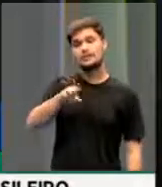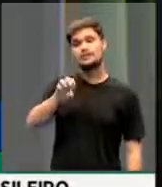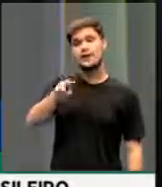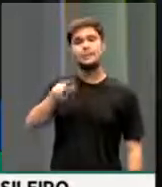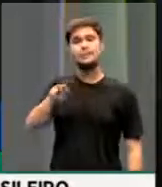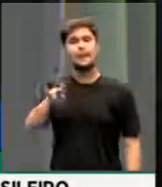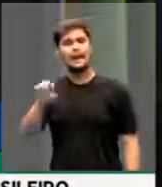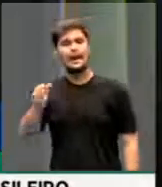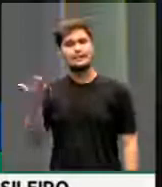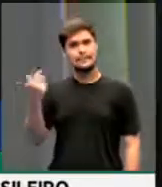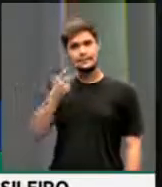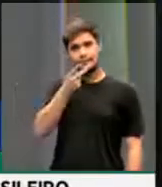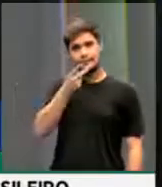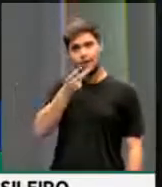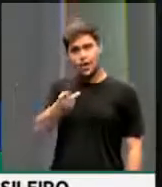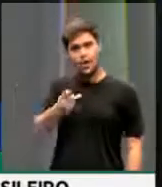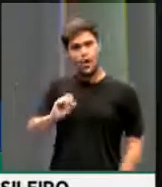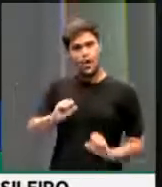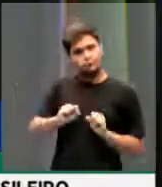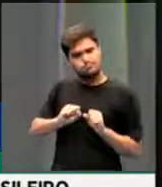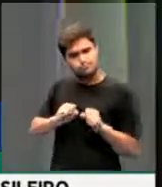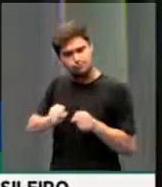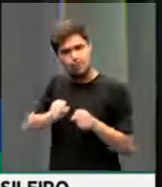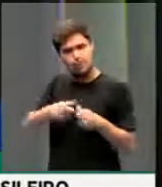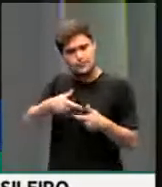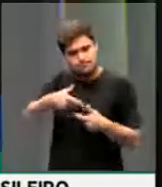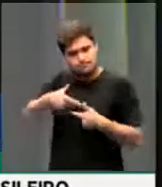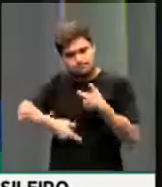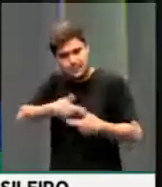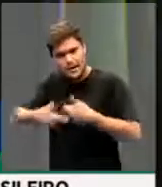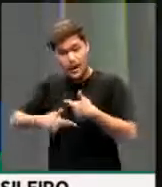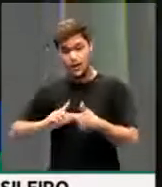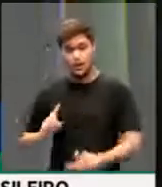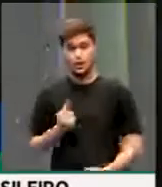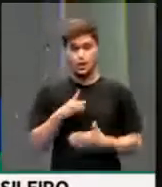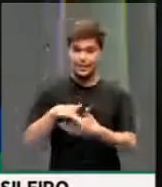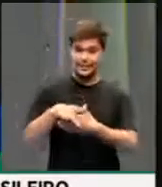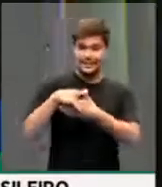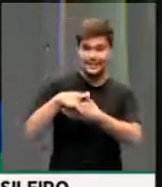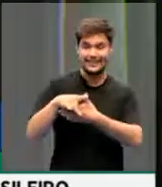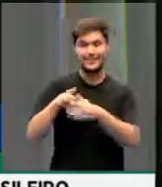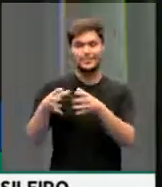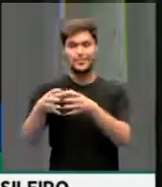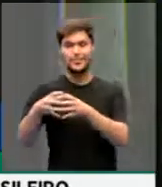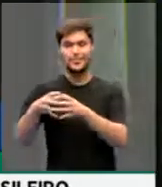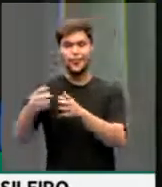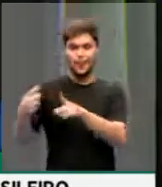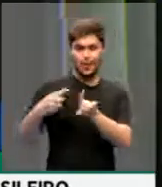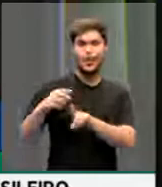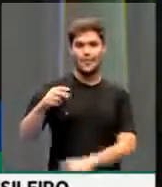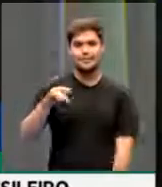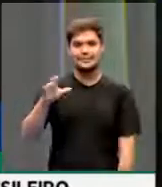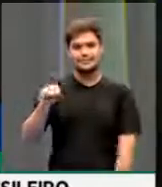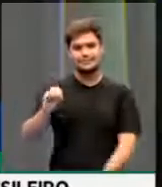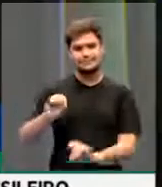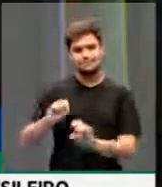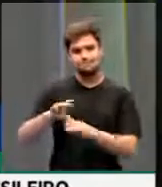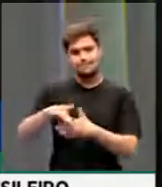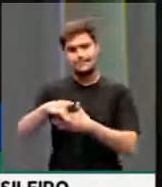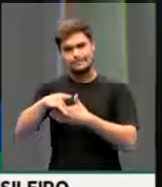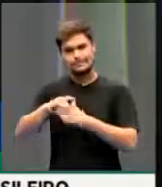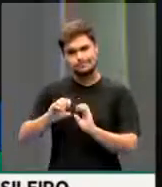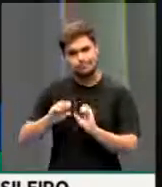minoria, mencionava todo o esforço que nós, líderes da oposição, temos feito para garantir que não falte